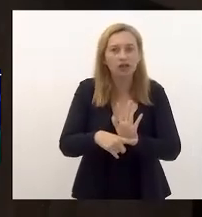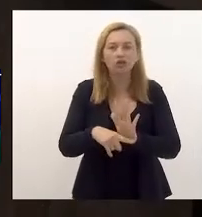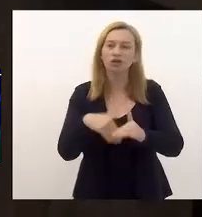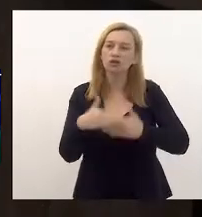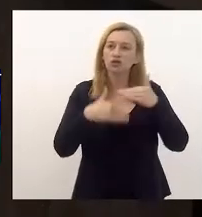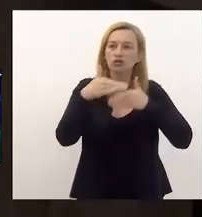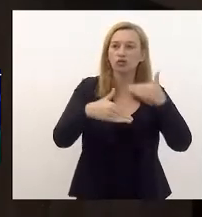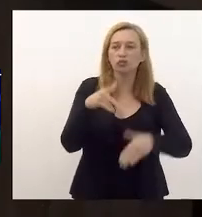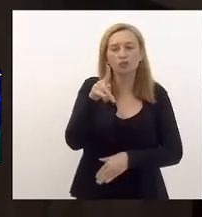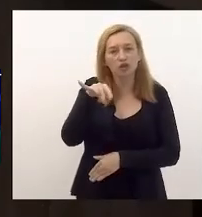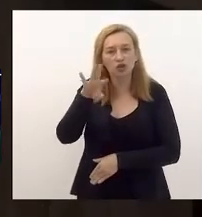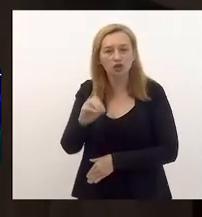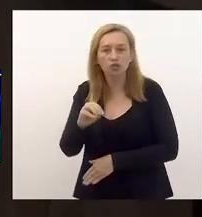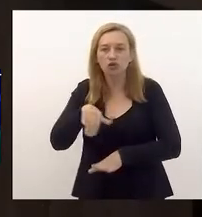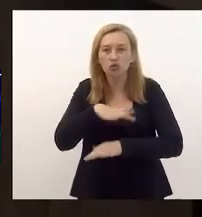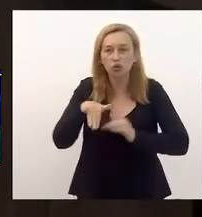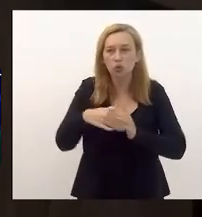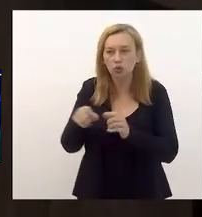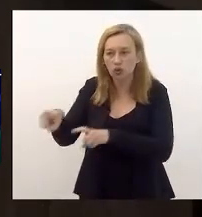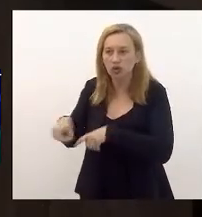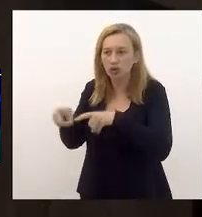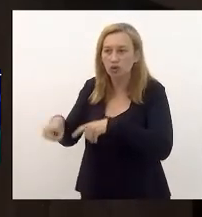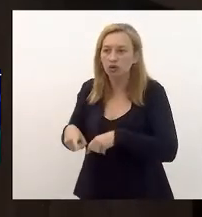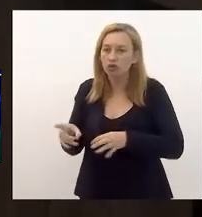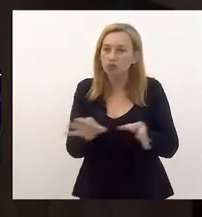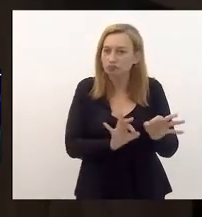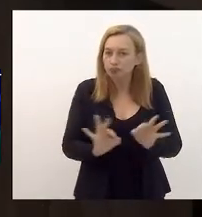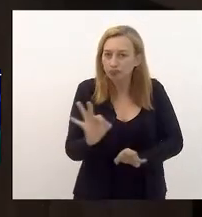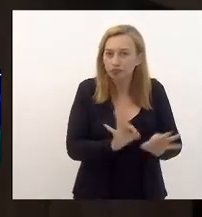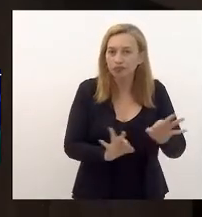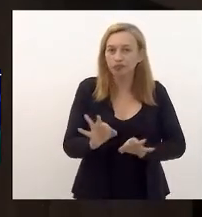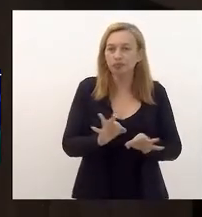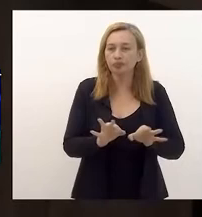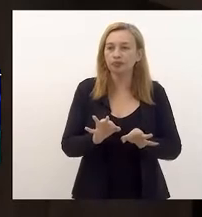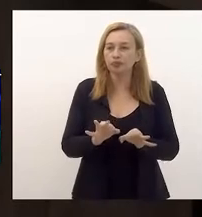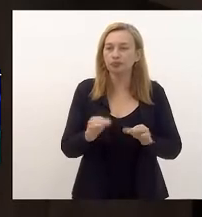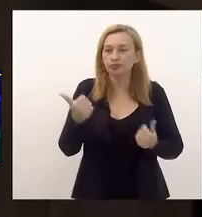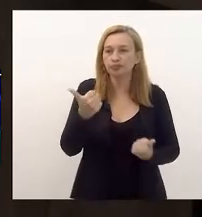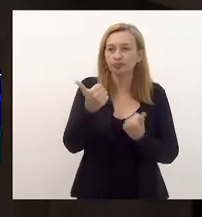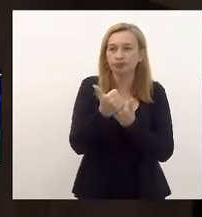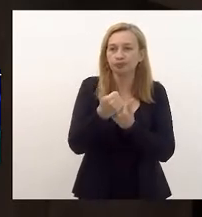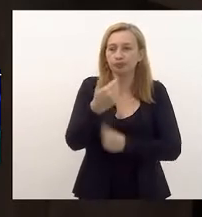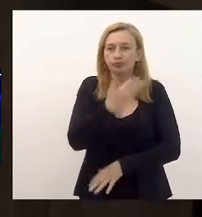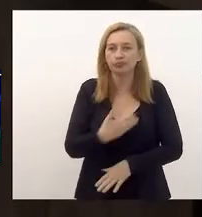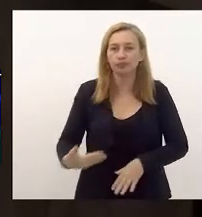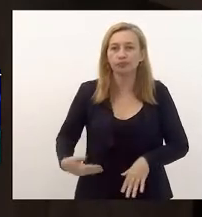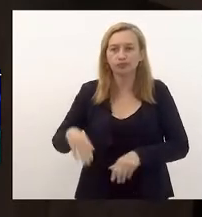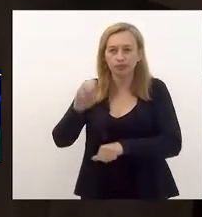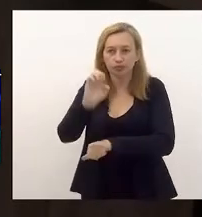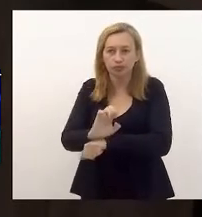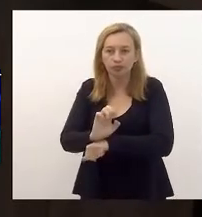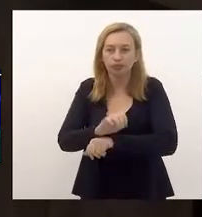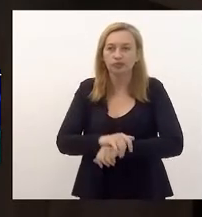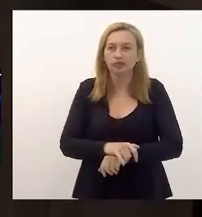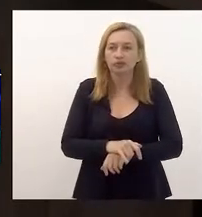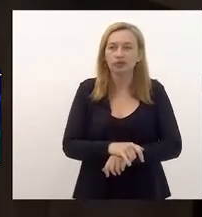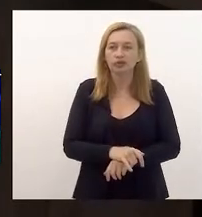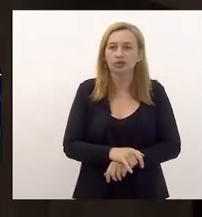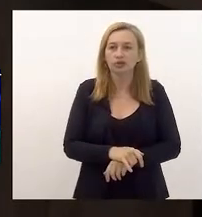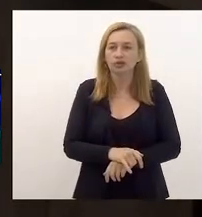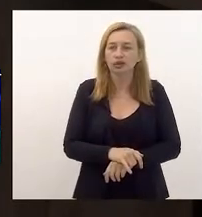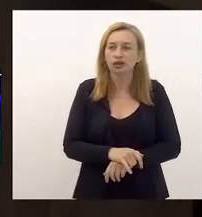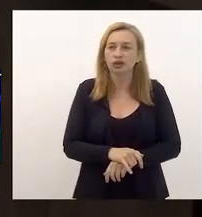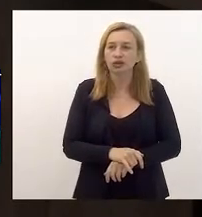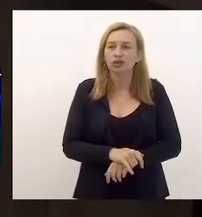desenvolver o impeachment em todo o interior, está organizando, com apoio do governo do Estado, lei de incentivo